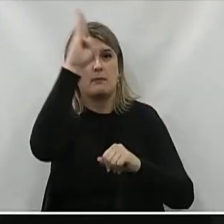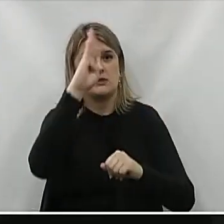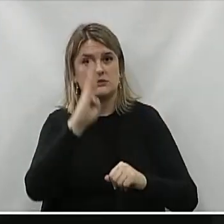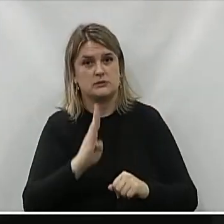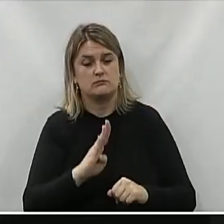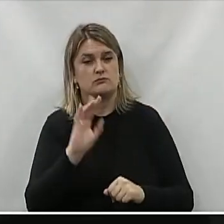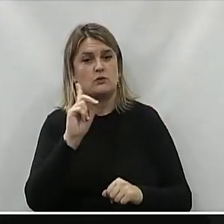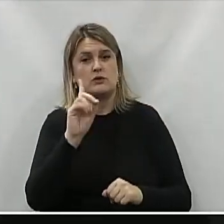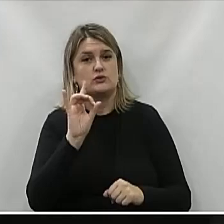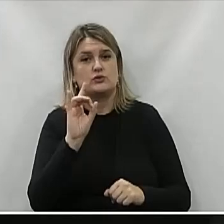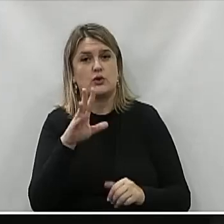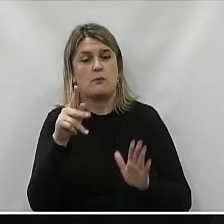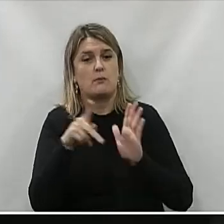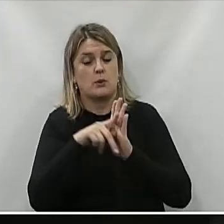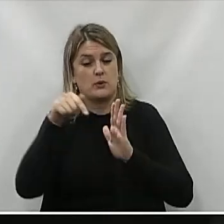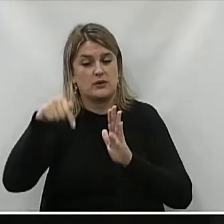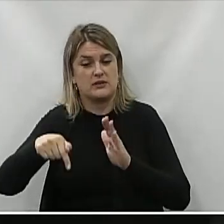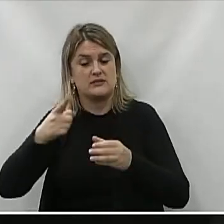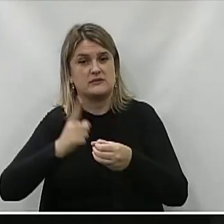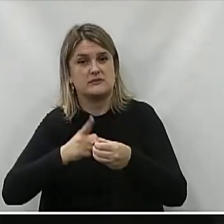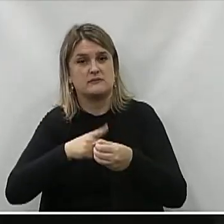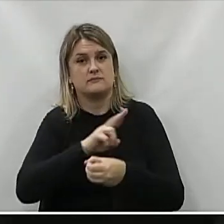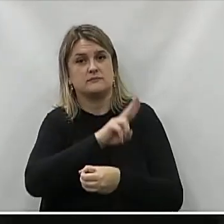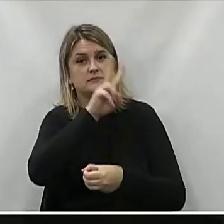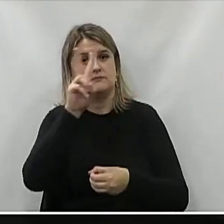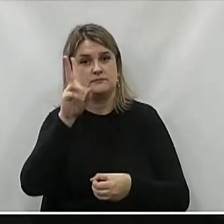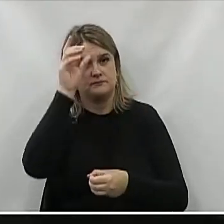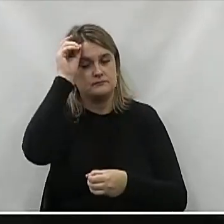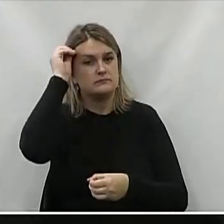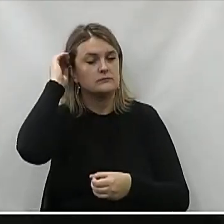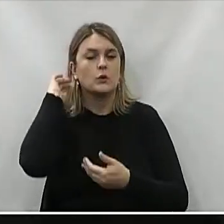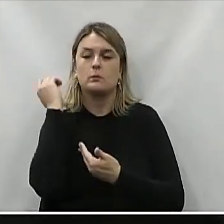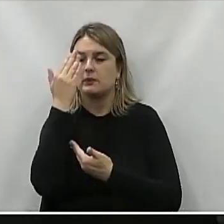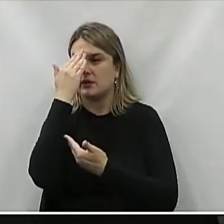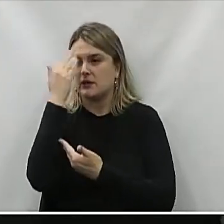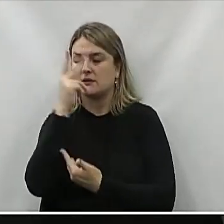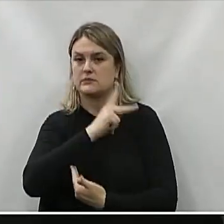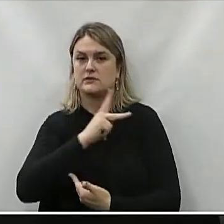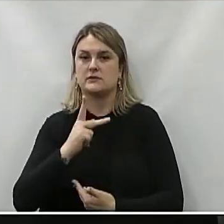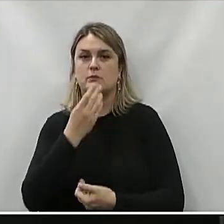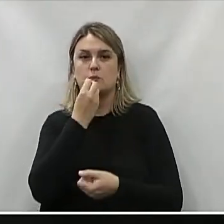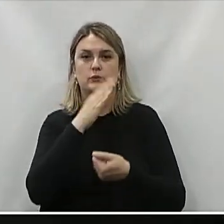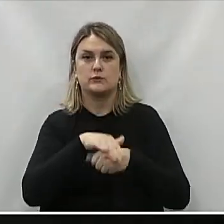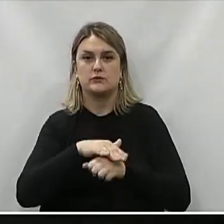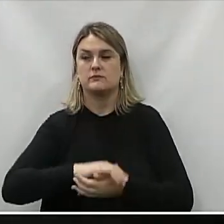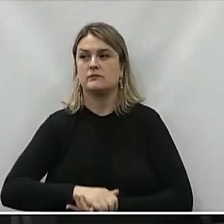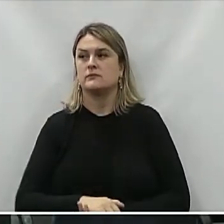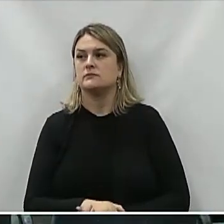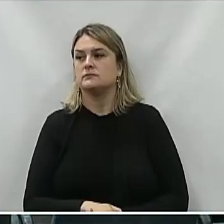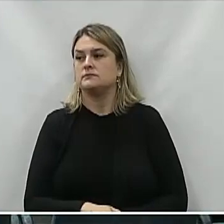Não é só um problema Aqui do município De Ananda Vitória Muito obrigado Senhor presidente E boa noite